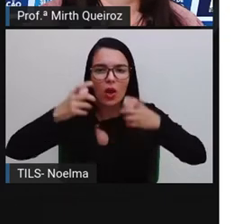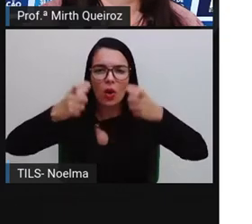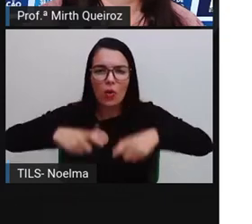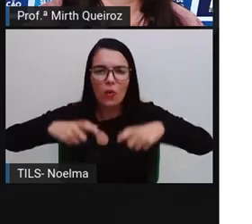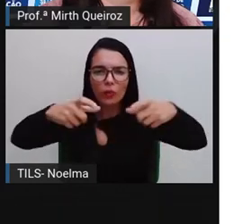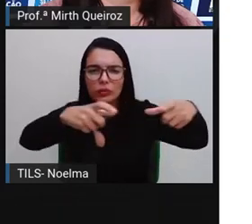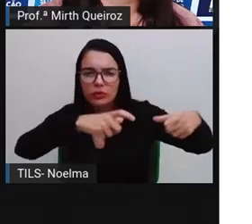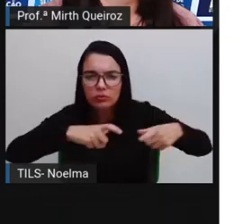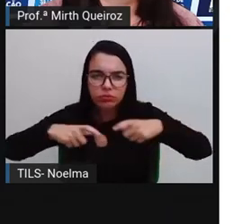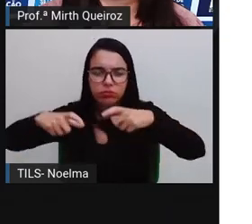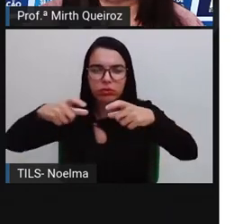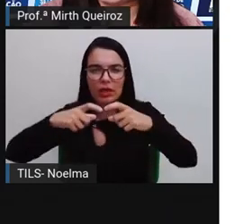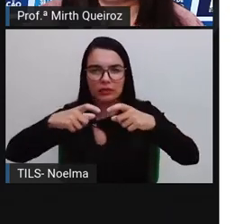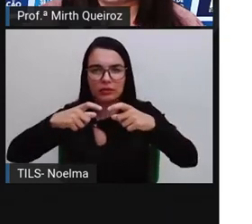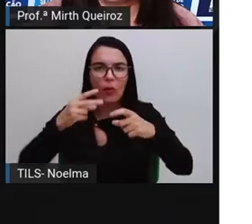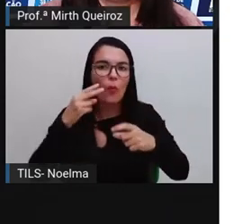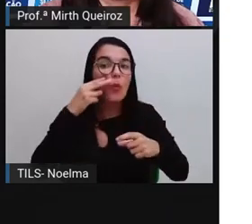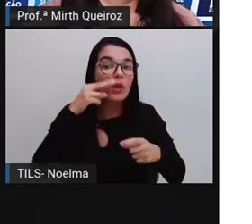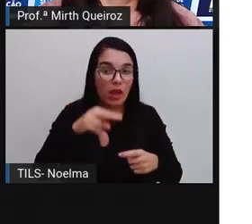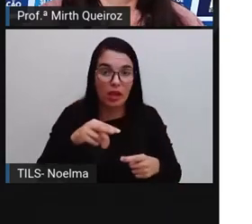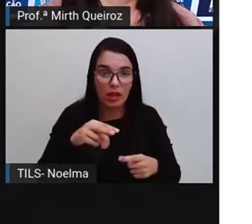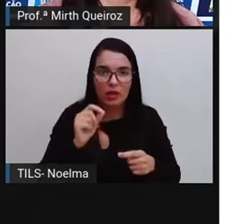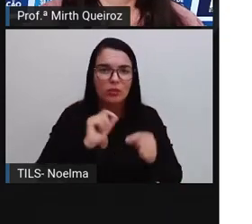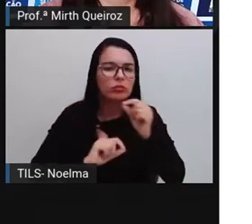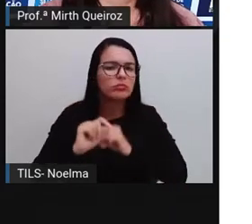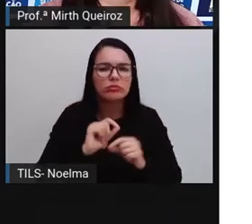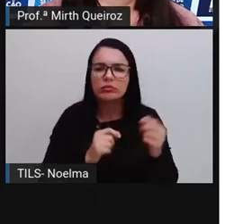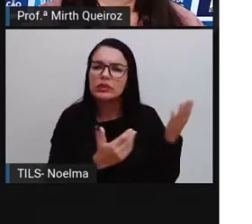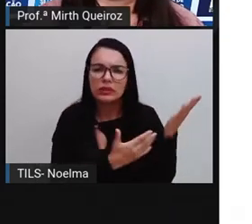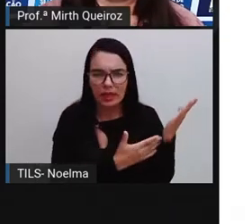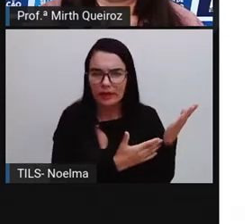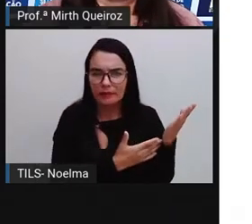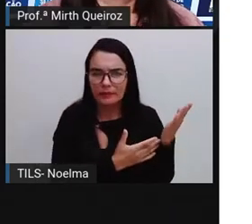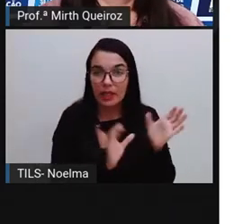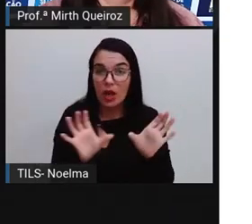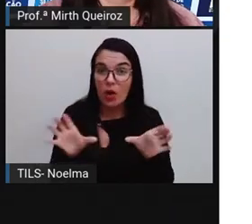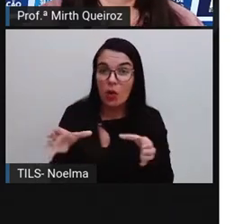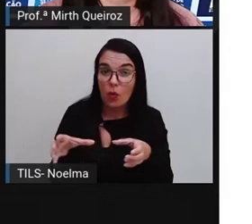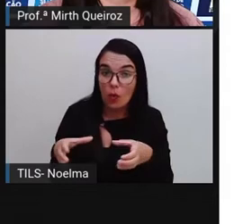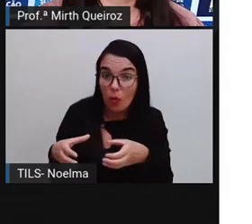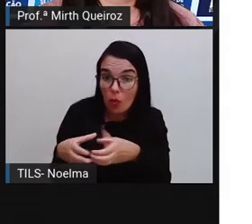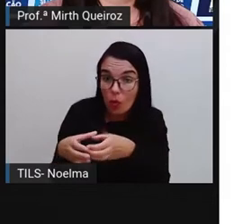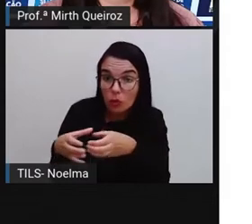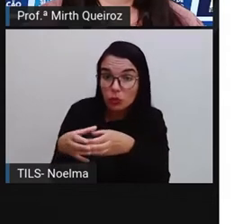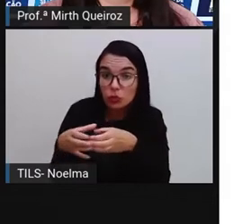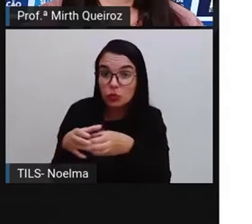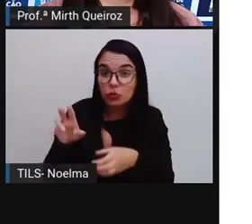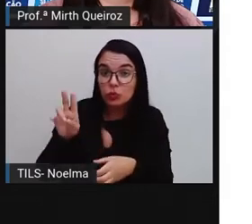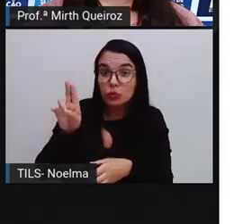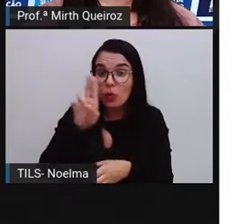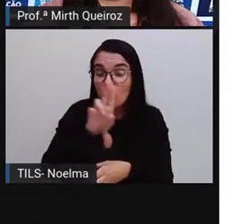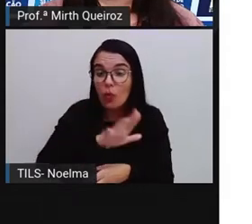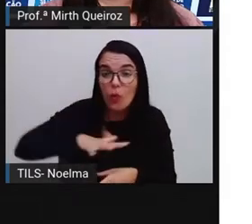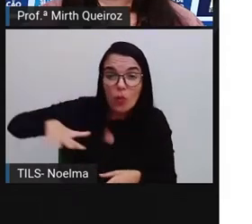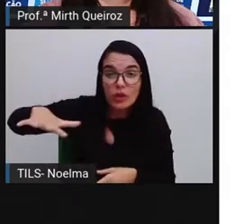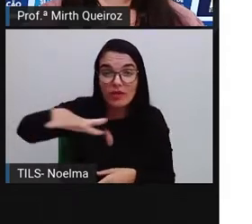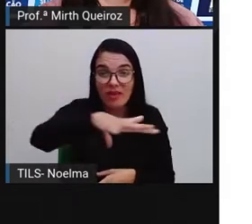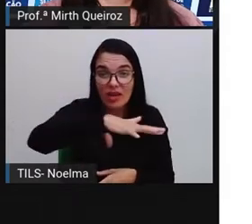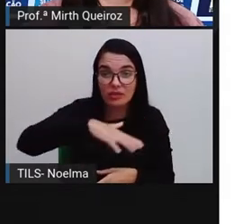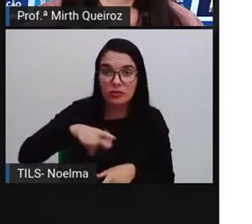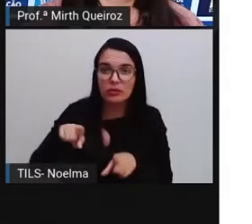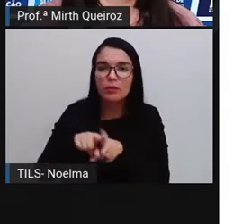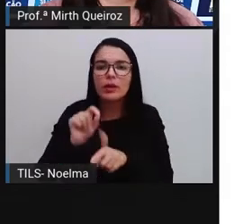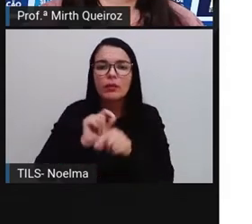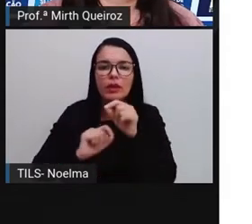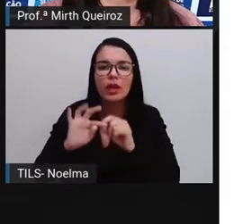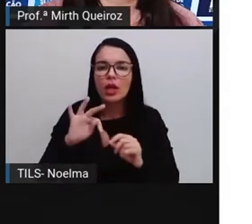precisa de um espaço amostral. O que seria o espaço amostral? Também conhecido como conjunto universo, se